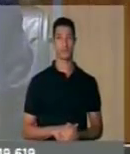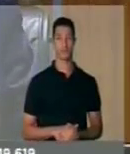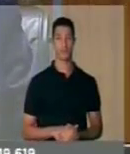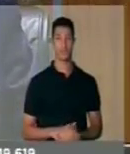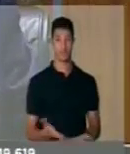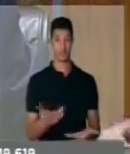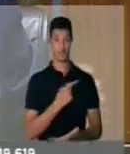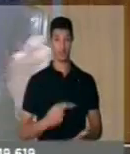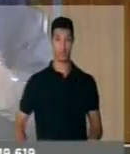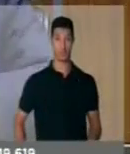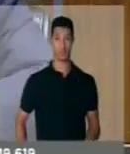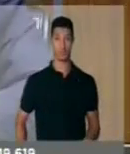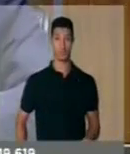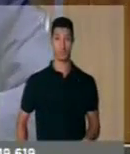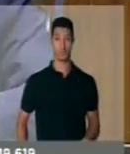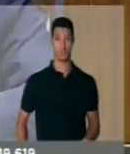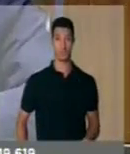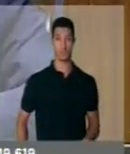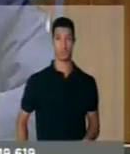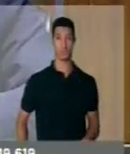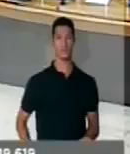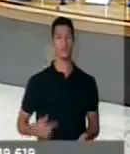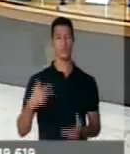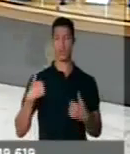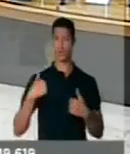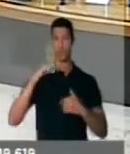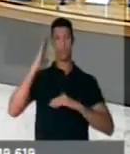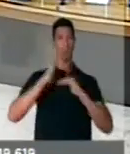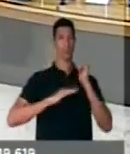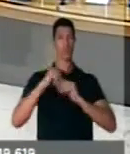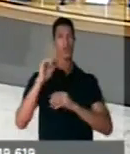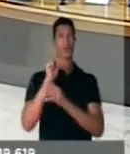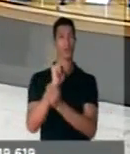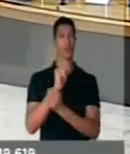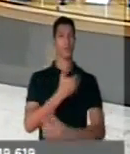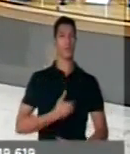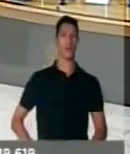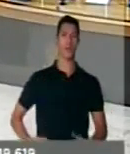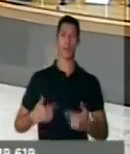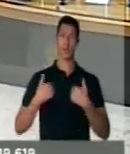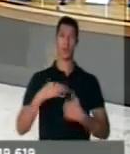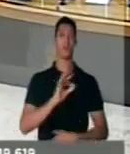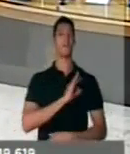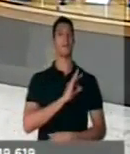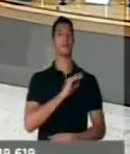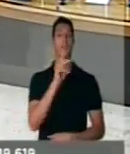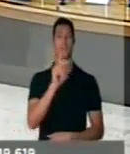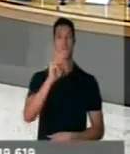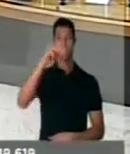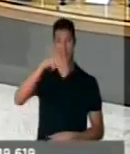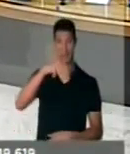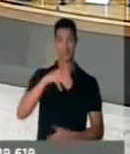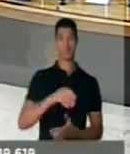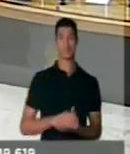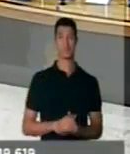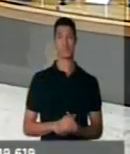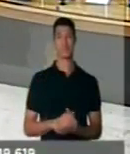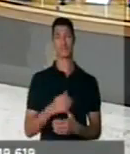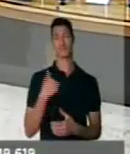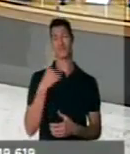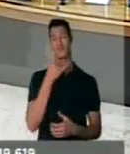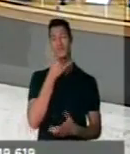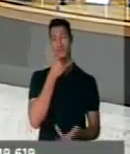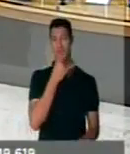Senhor presidente, como profissional da segurança pública, eu que sou policial militar, com